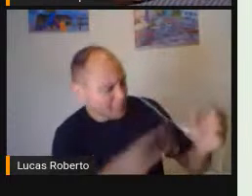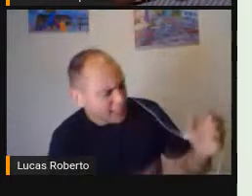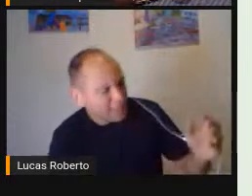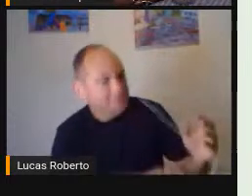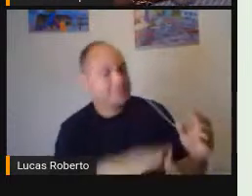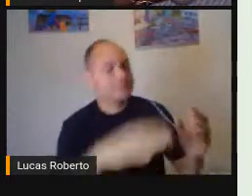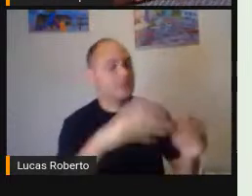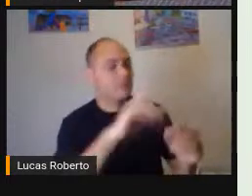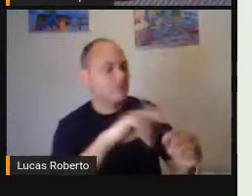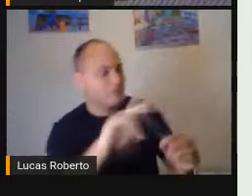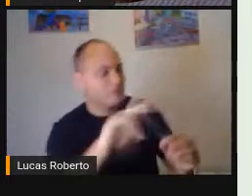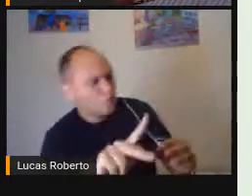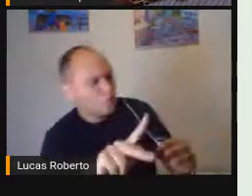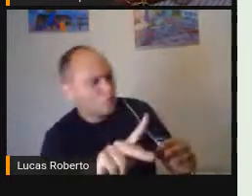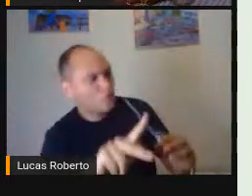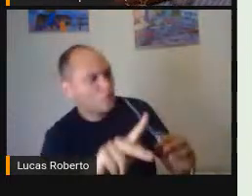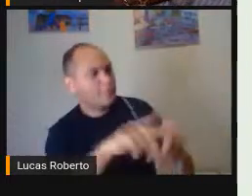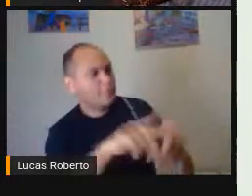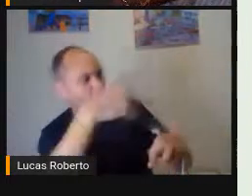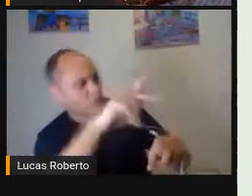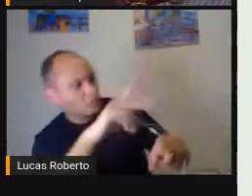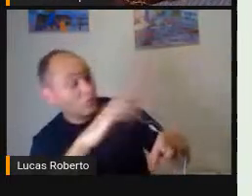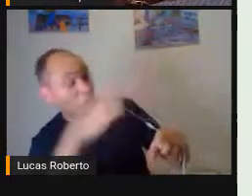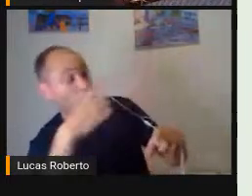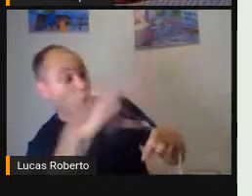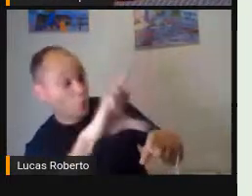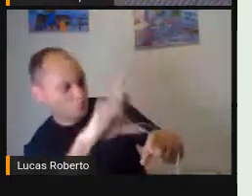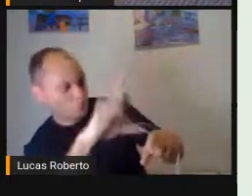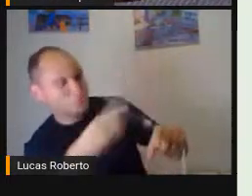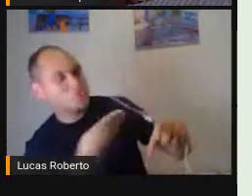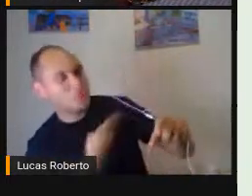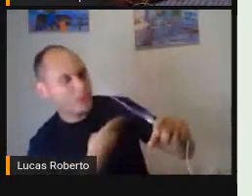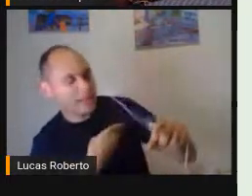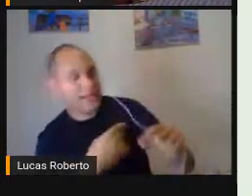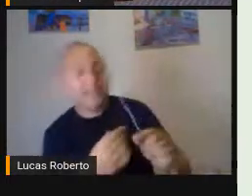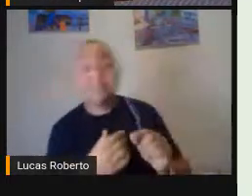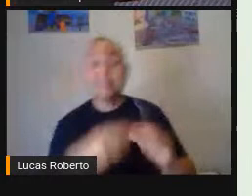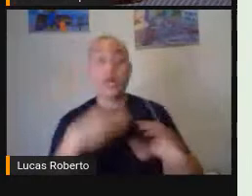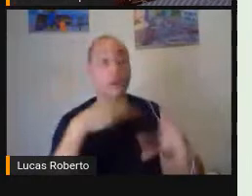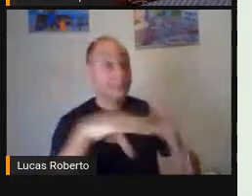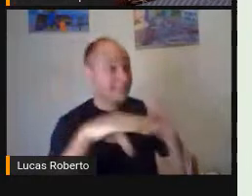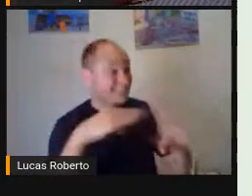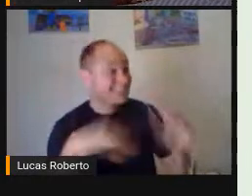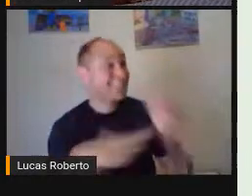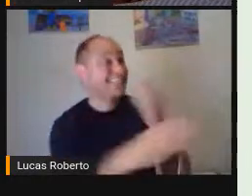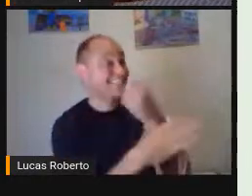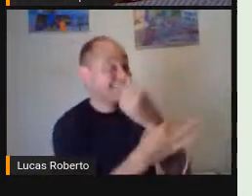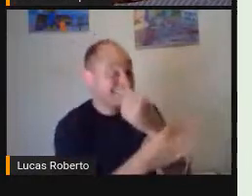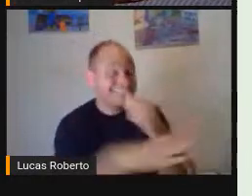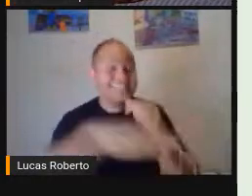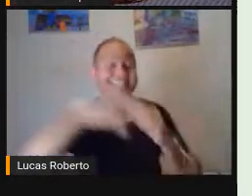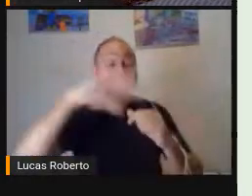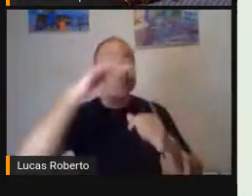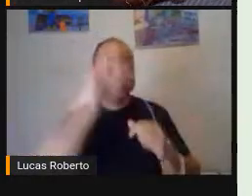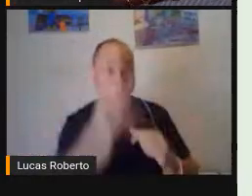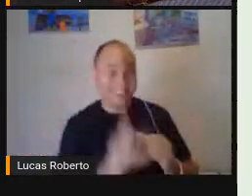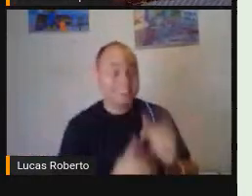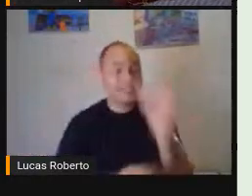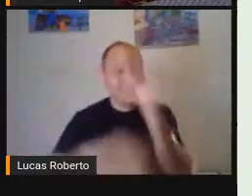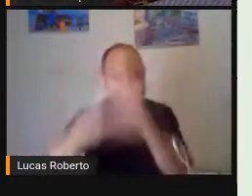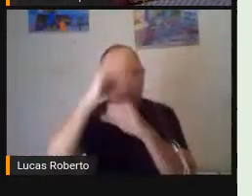E por aí vai A comunicação Pessoal É o que vai garantir Esse direito De